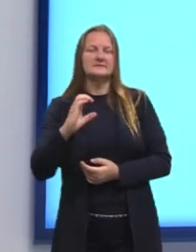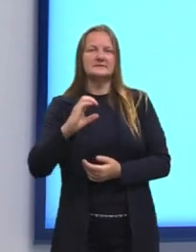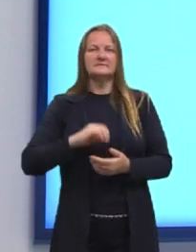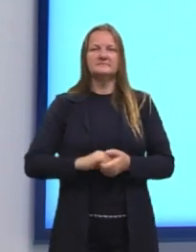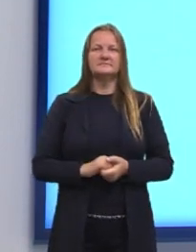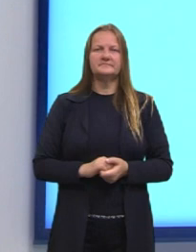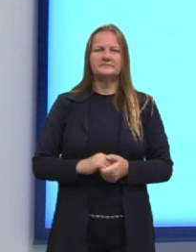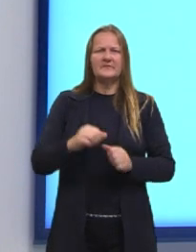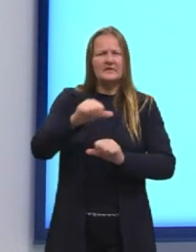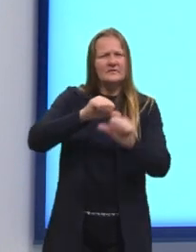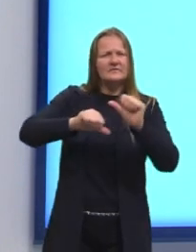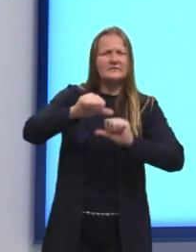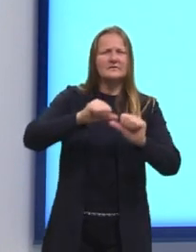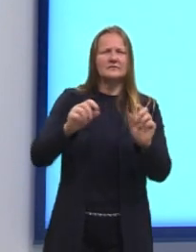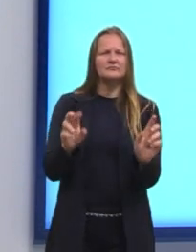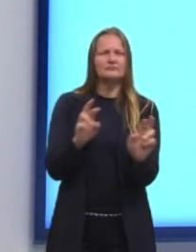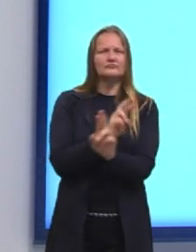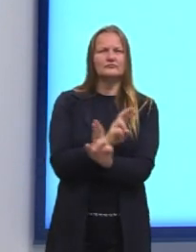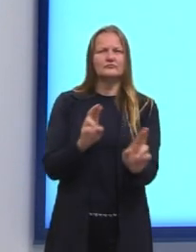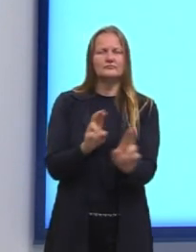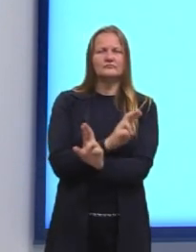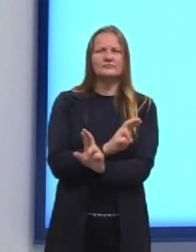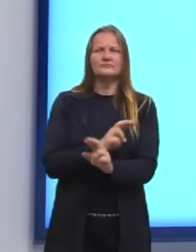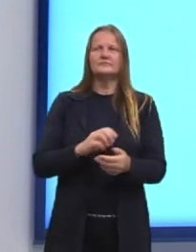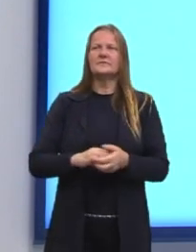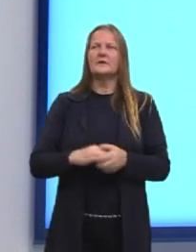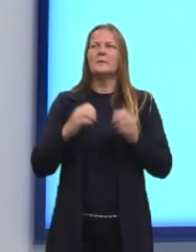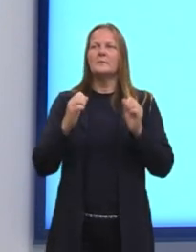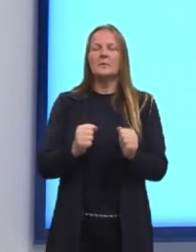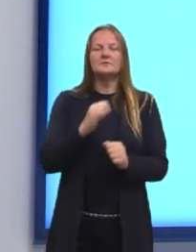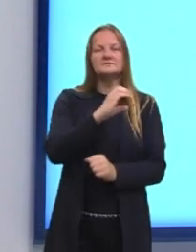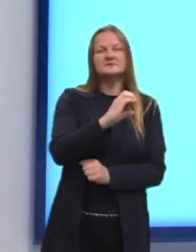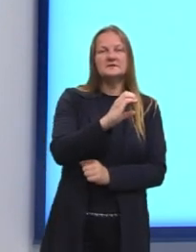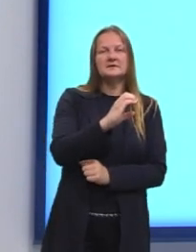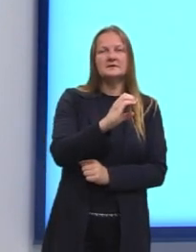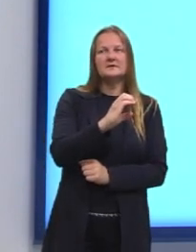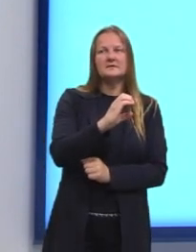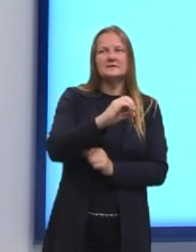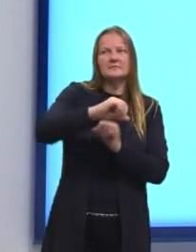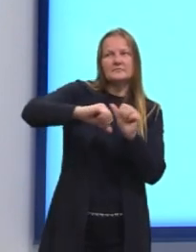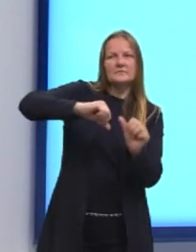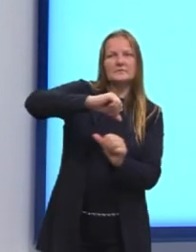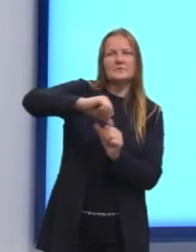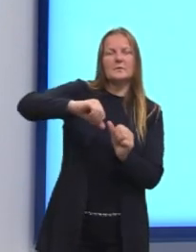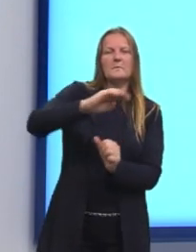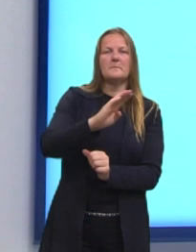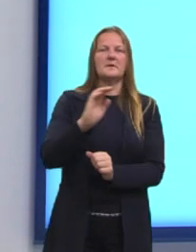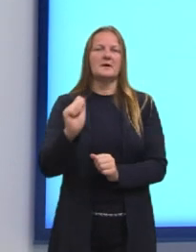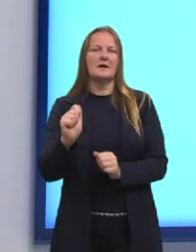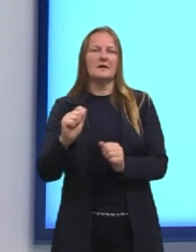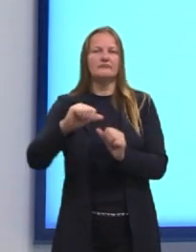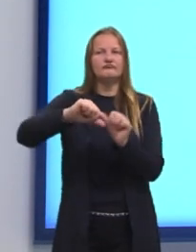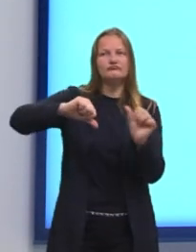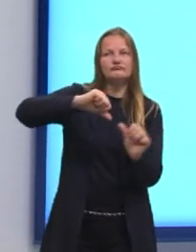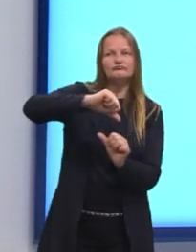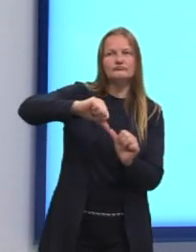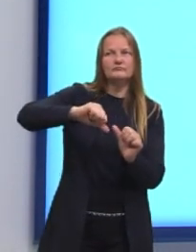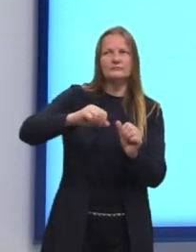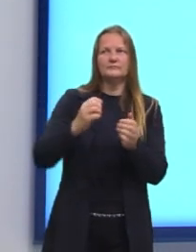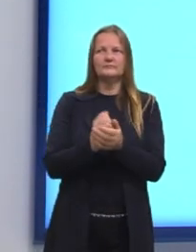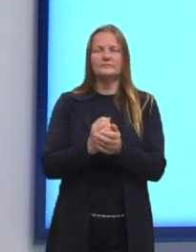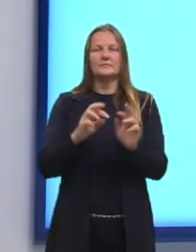inverter a ordem deles. E também eu posso iniciar pelo C e depois vir o A e o B e também